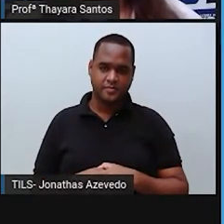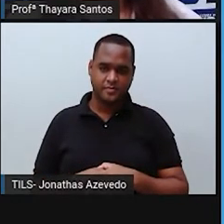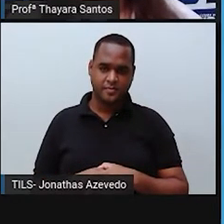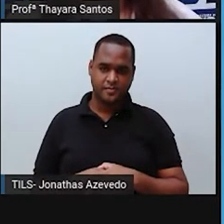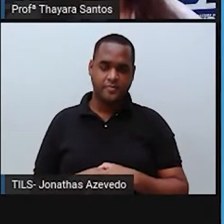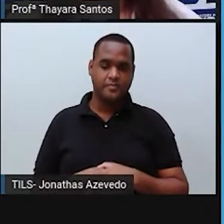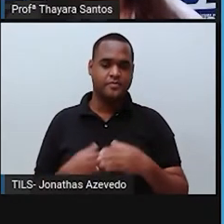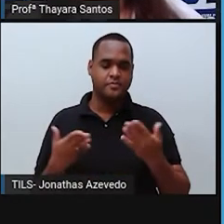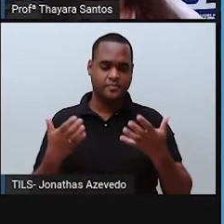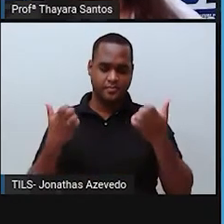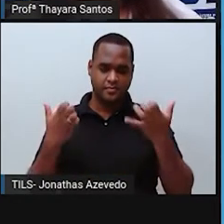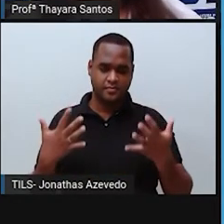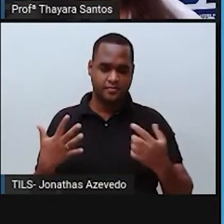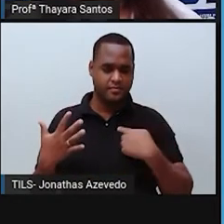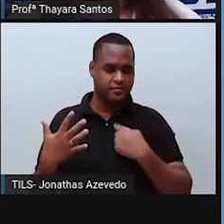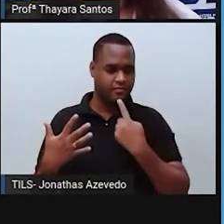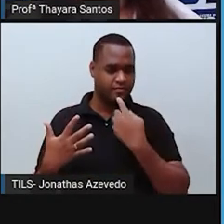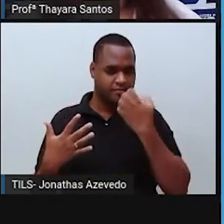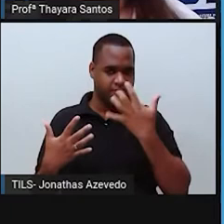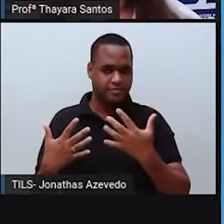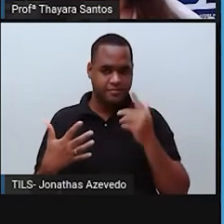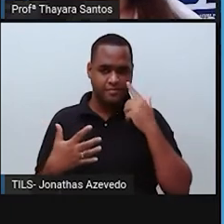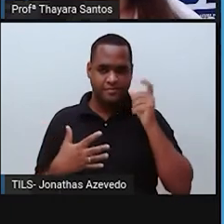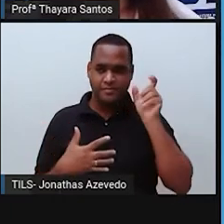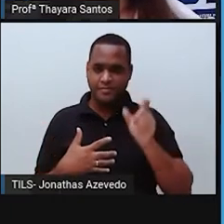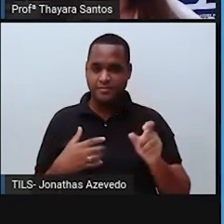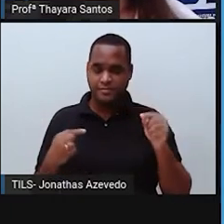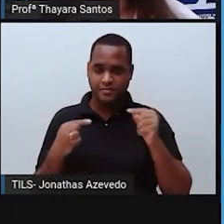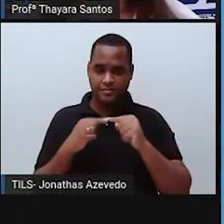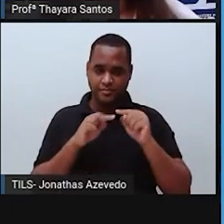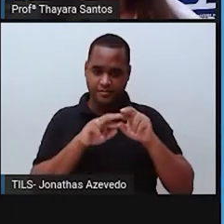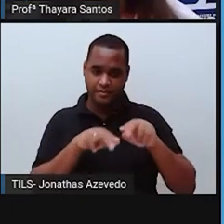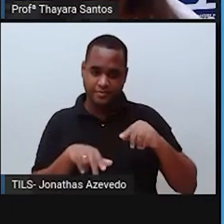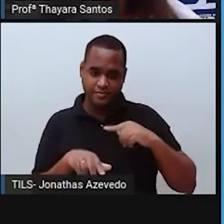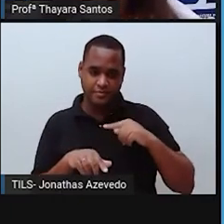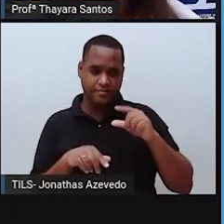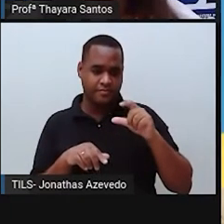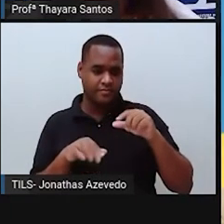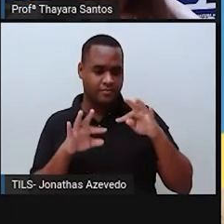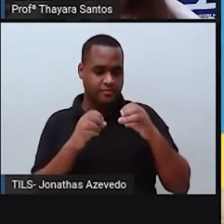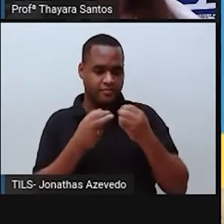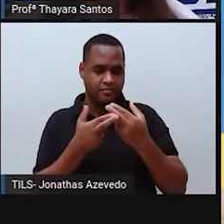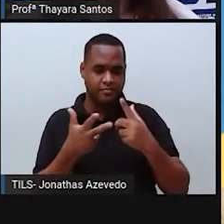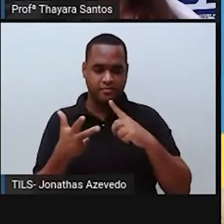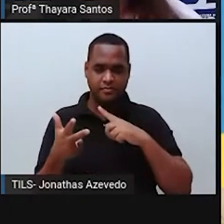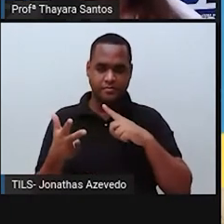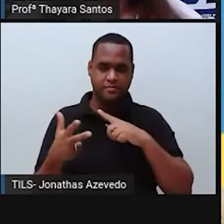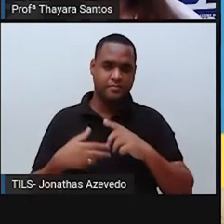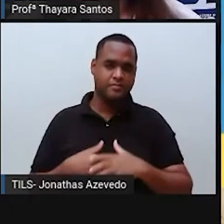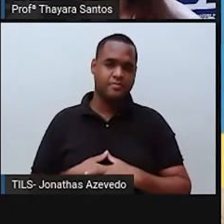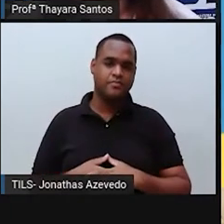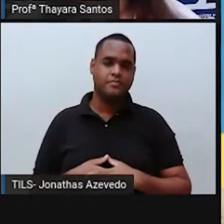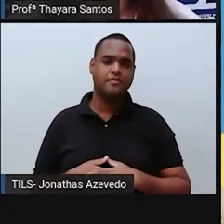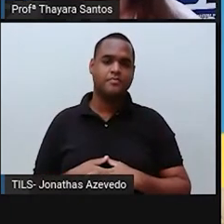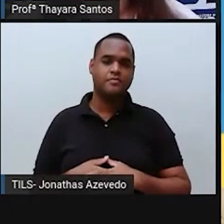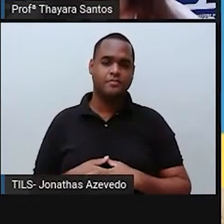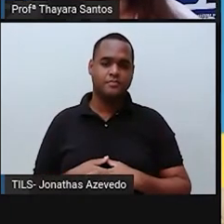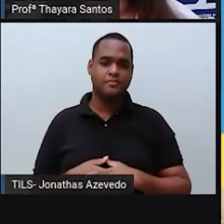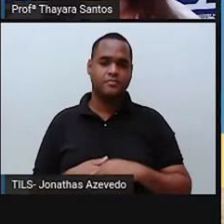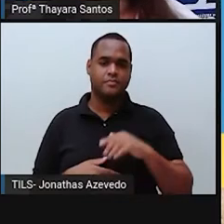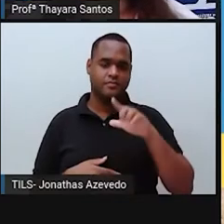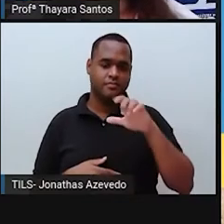Agora, a gente vai falar sobre as características que existem em cada uma dessas três camadas. Vamos nessa. Vamos começar pela